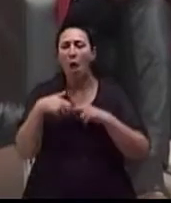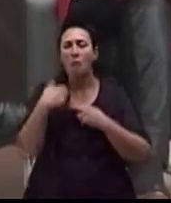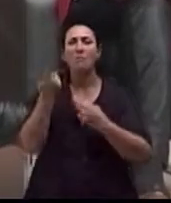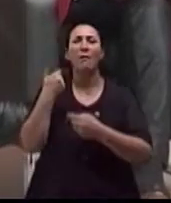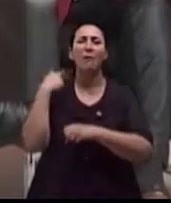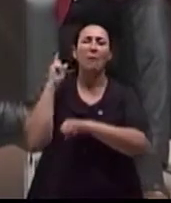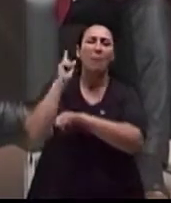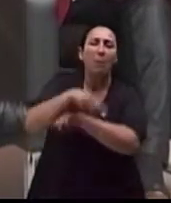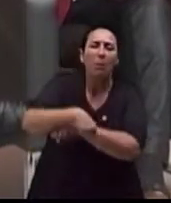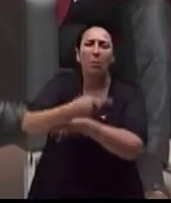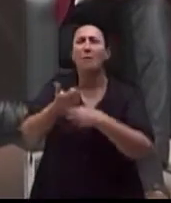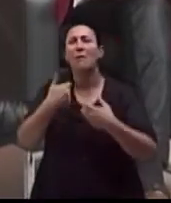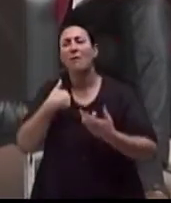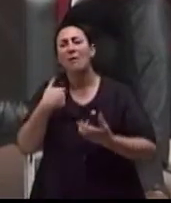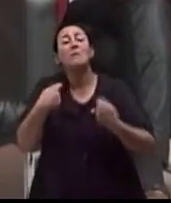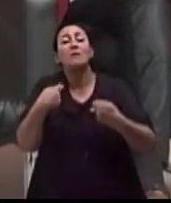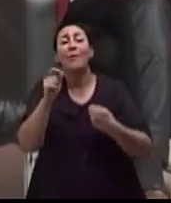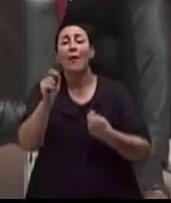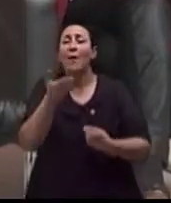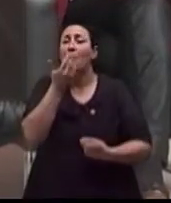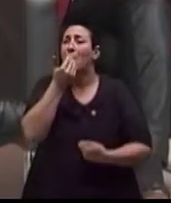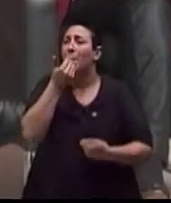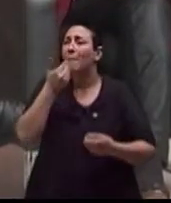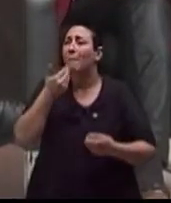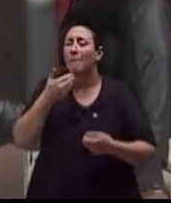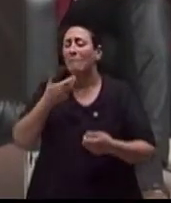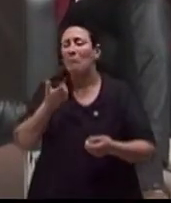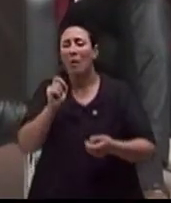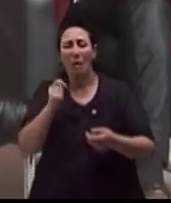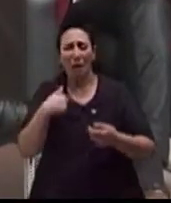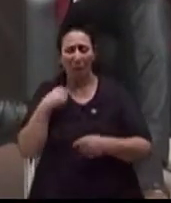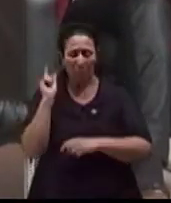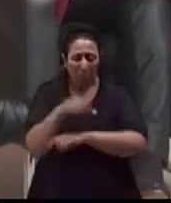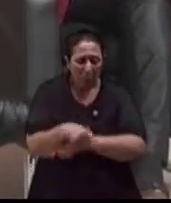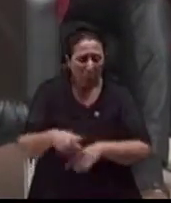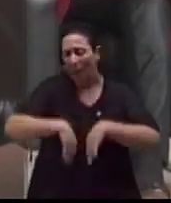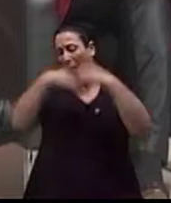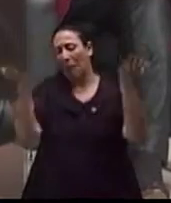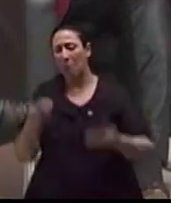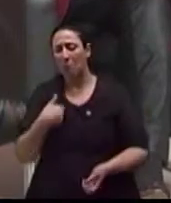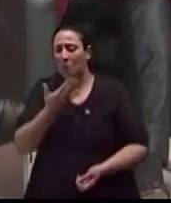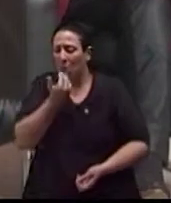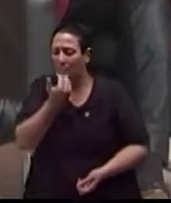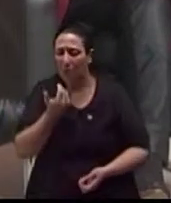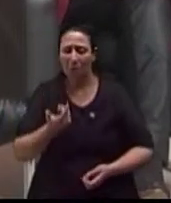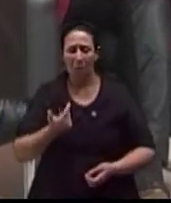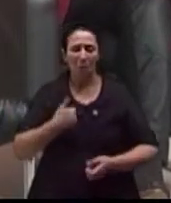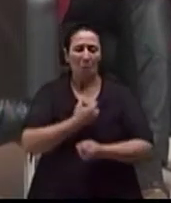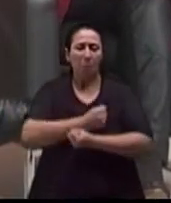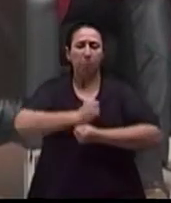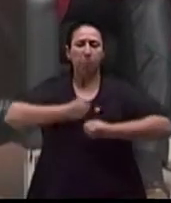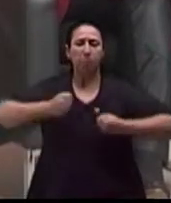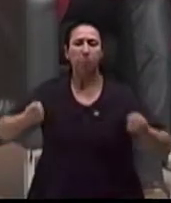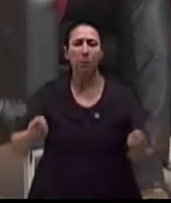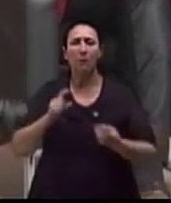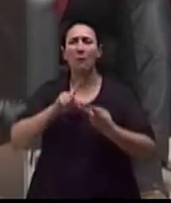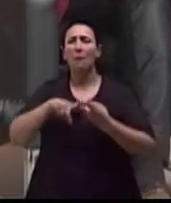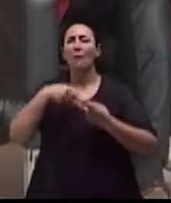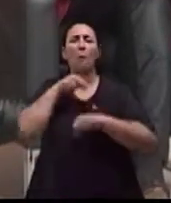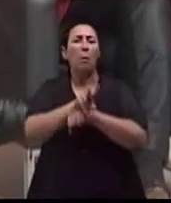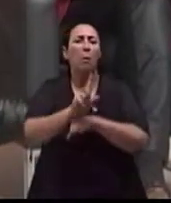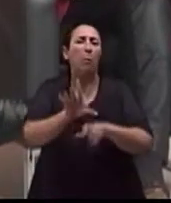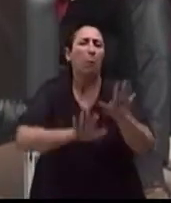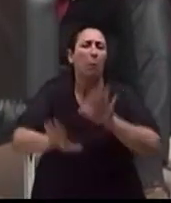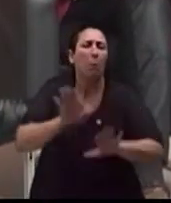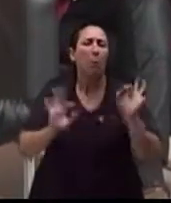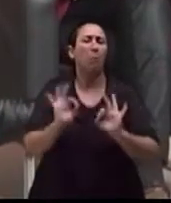compensa em comer mais, compensa em passar a ser com sobrepeso ou obesidade. Isso